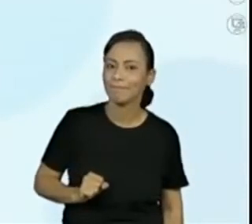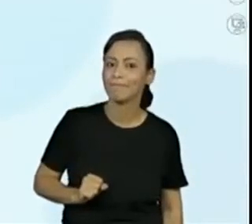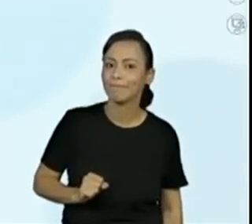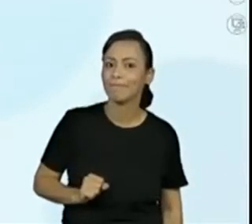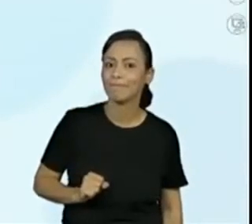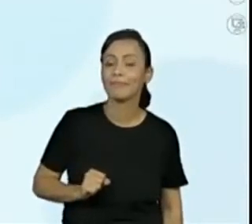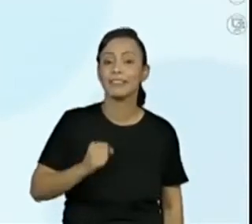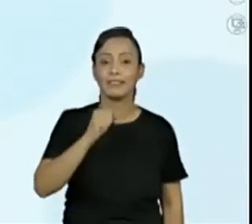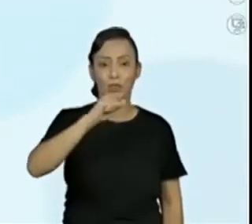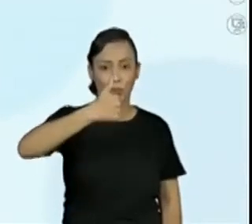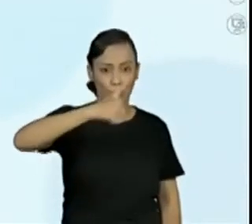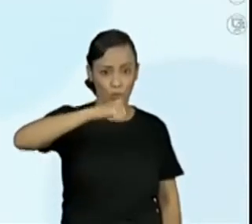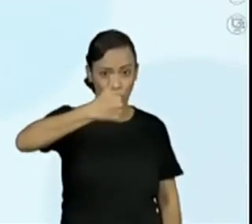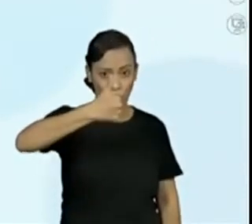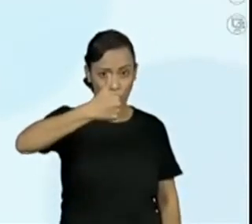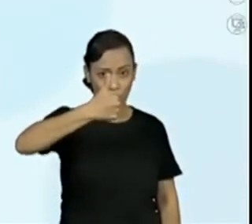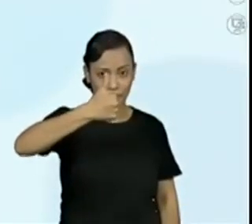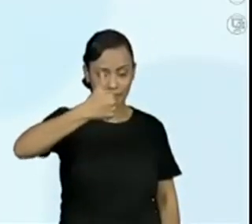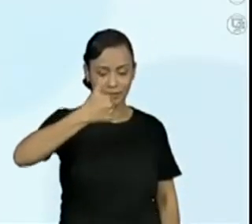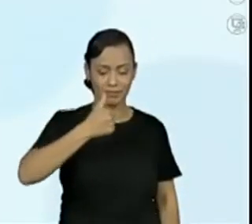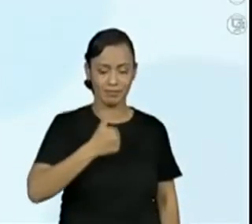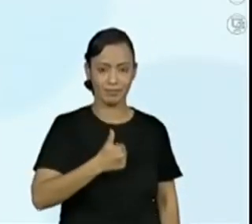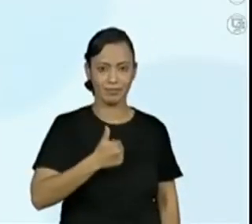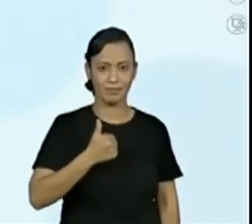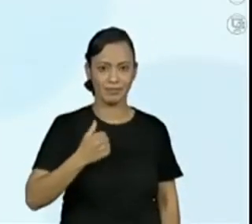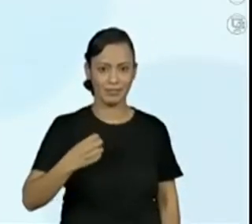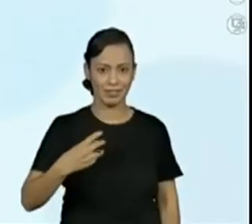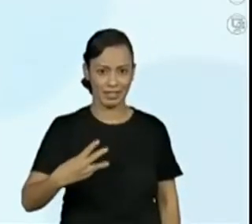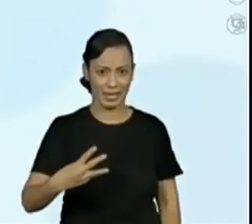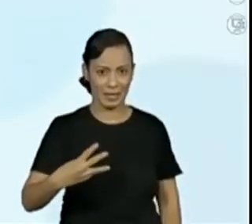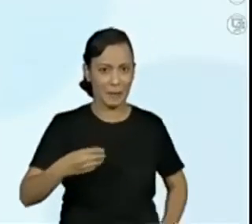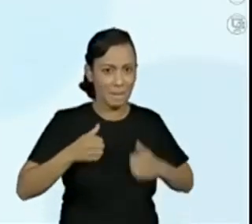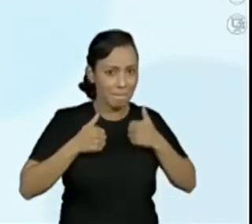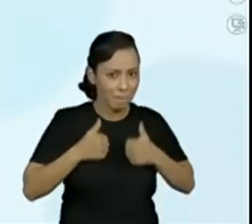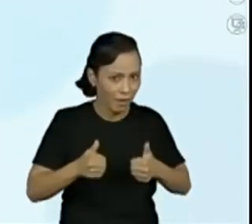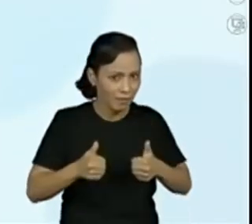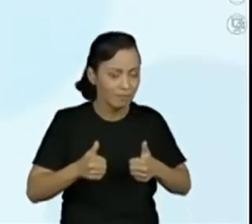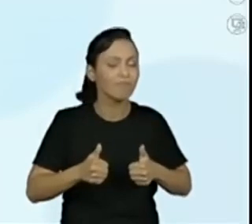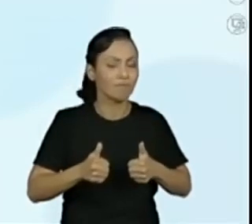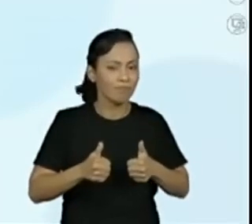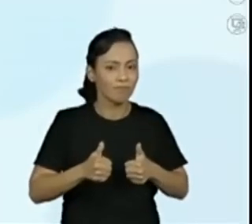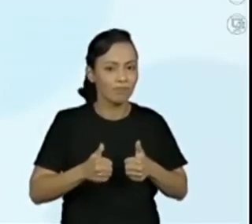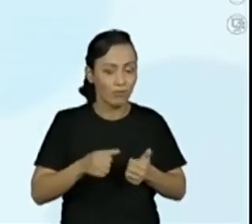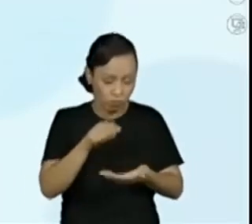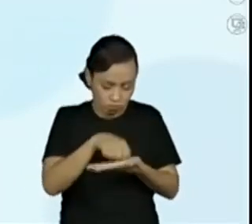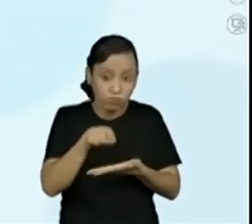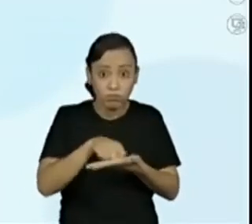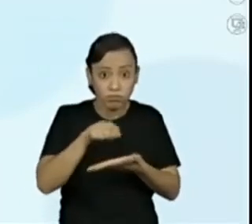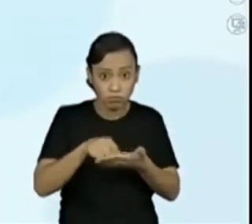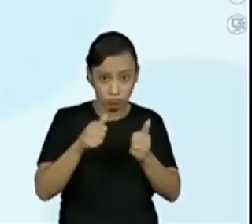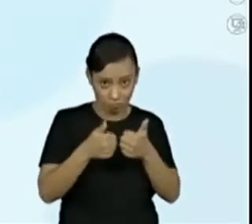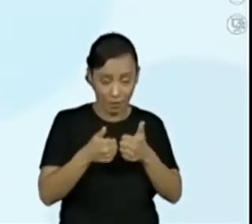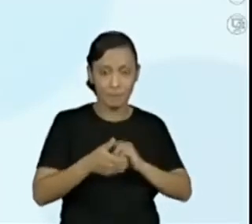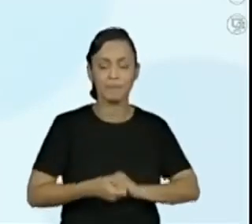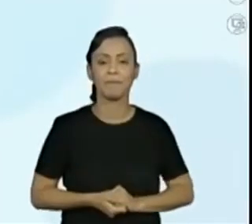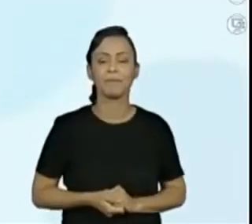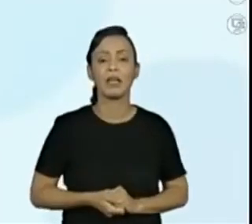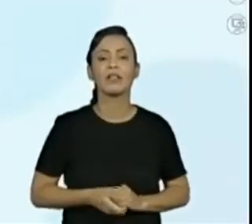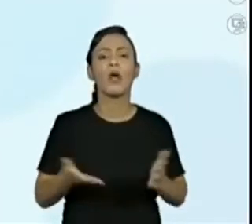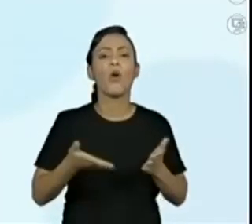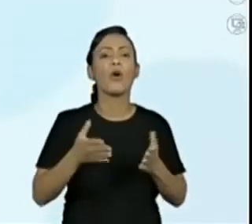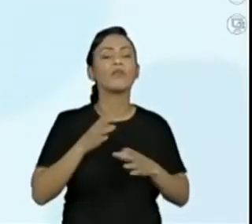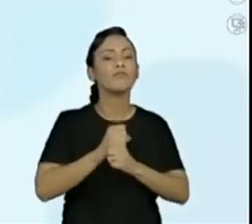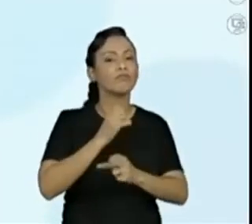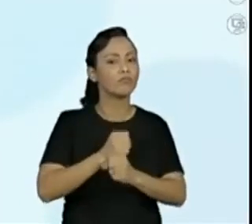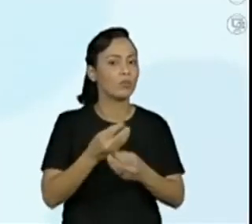precisa fazer esse registro também. Marco onze e marco treze, não é? Isso. Então, vamos lá. Do onze você vai para